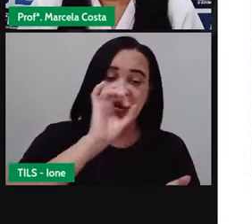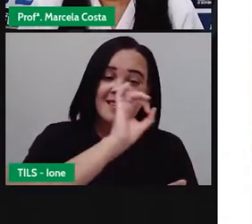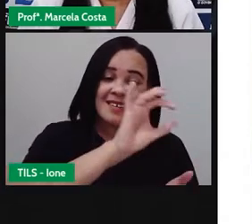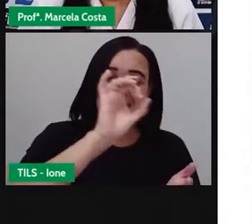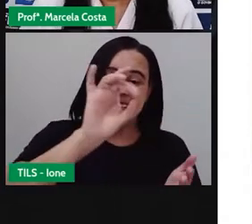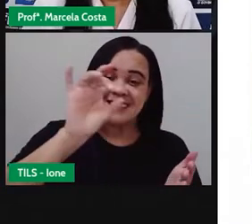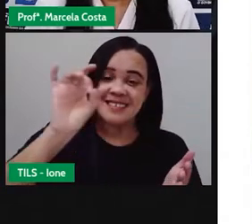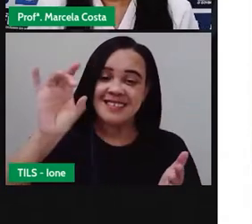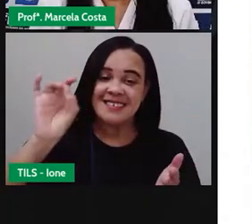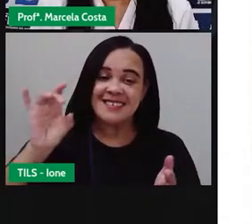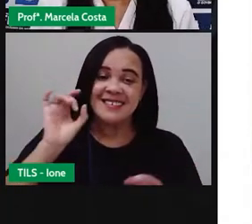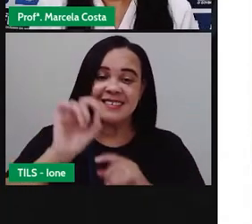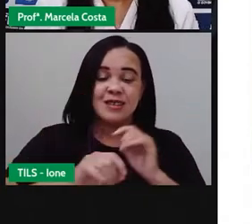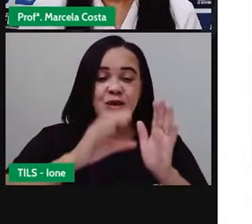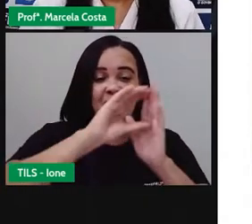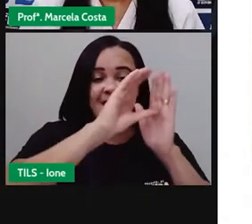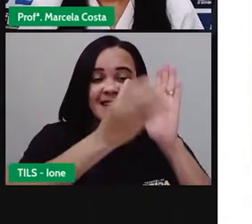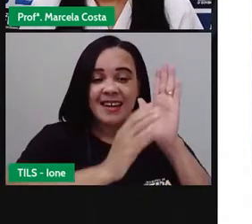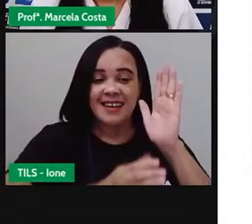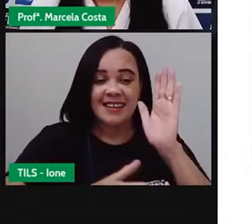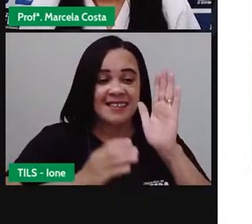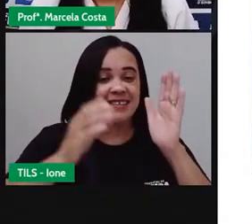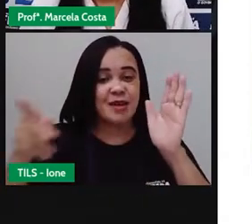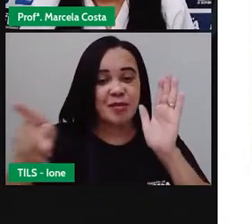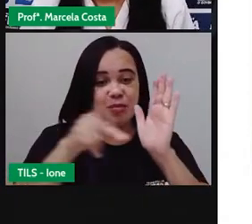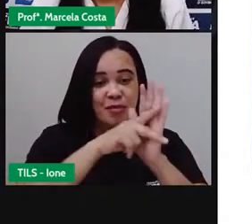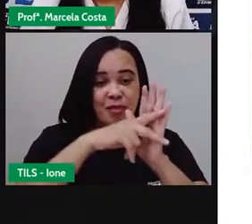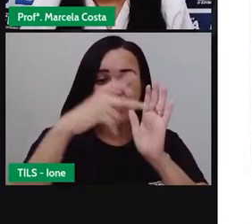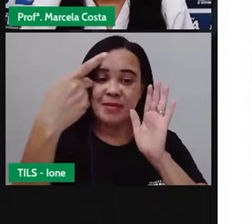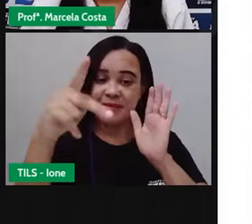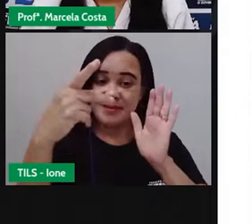com uma característica própria.